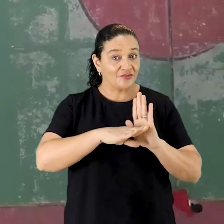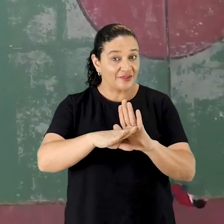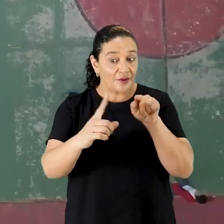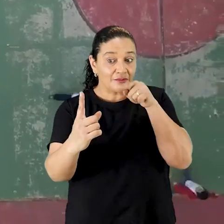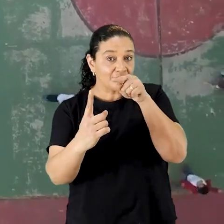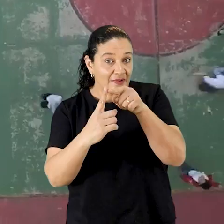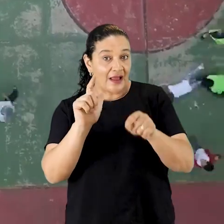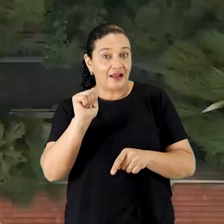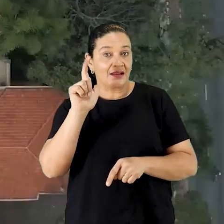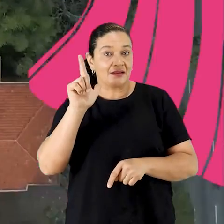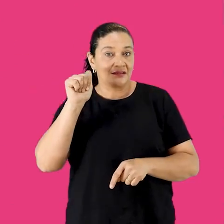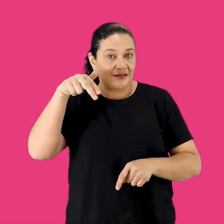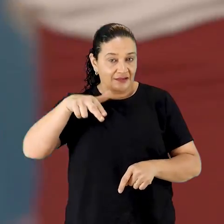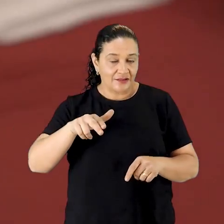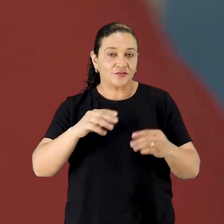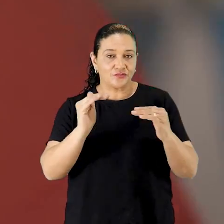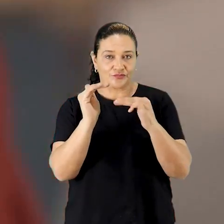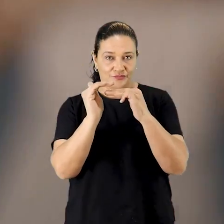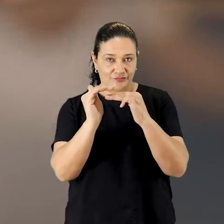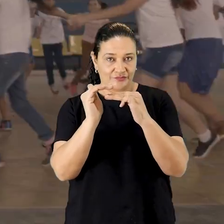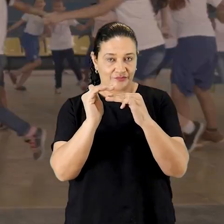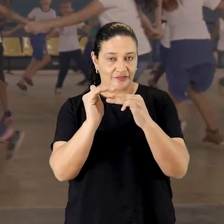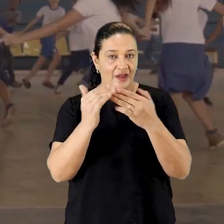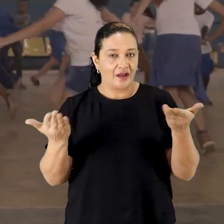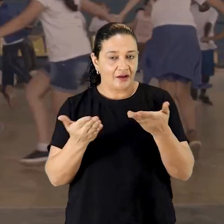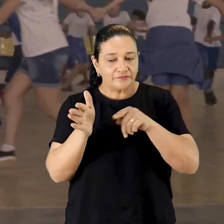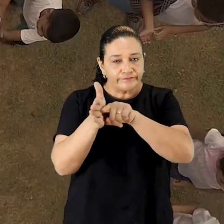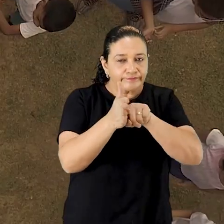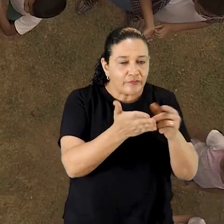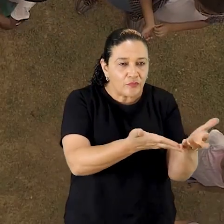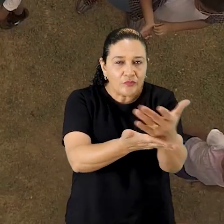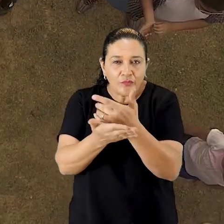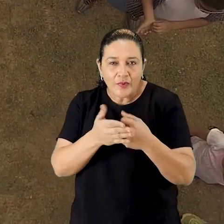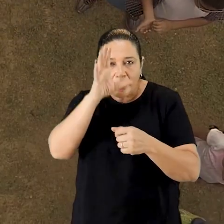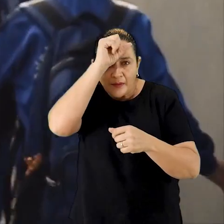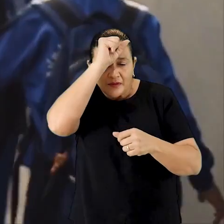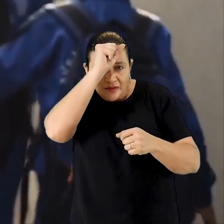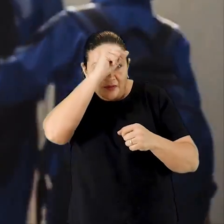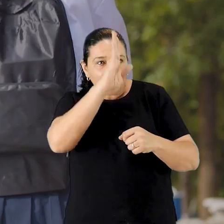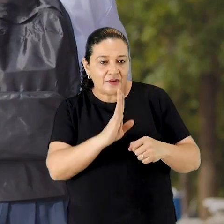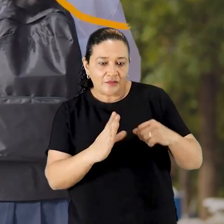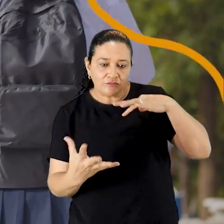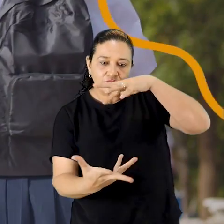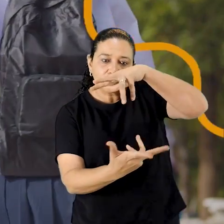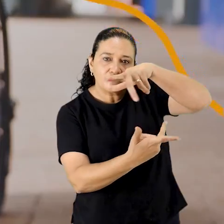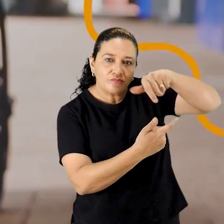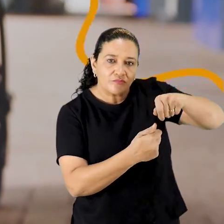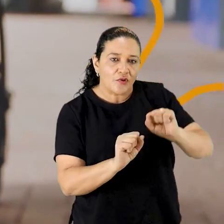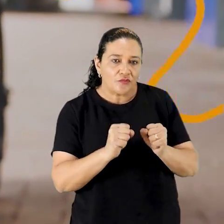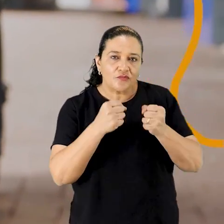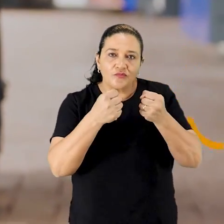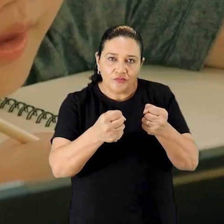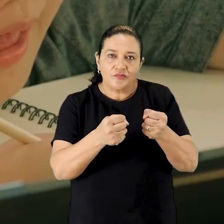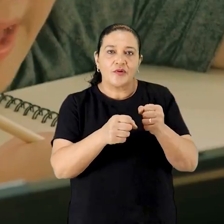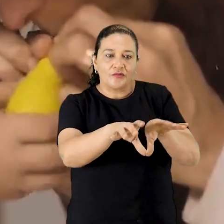Para ajudar nessa missão, o Alana, em cooperação com a Unesco, lança uma pesquisa que reúne aprendizados do Brasil e do mundo para